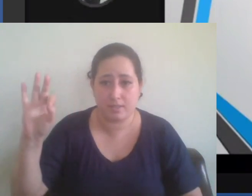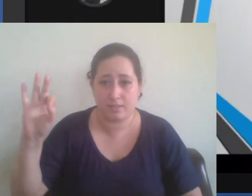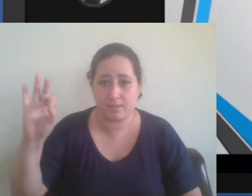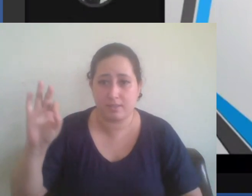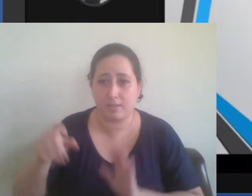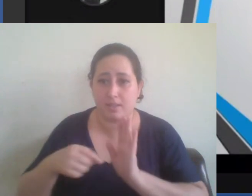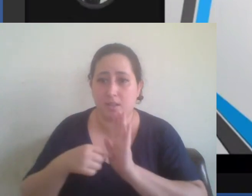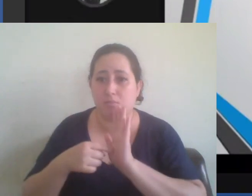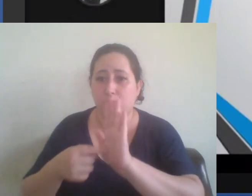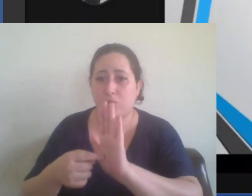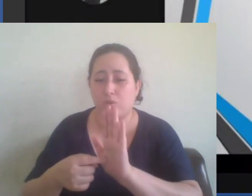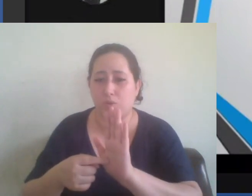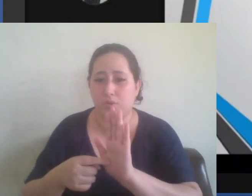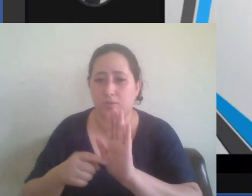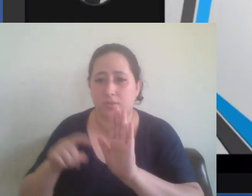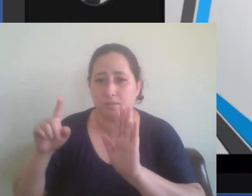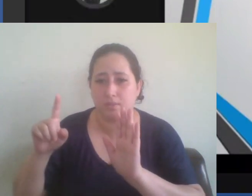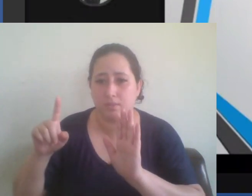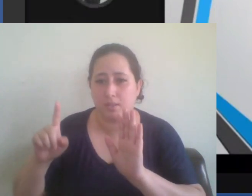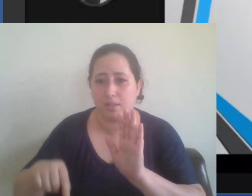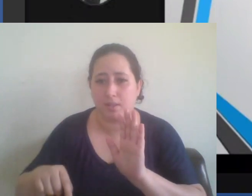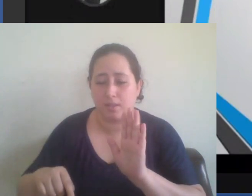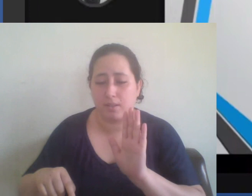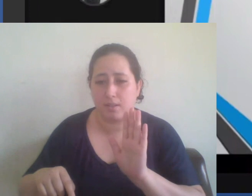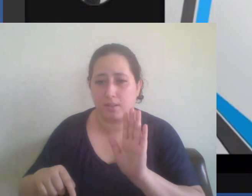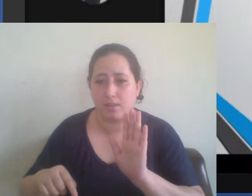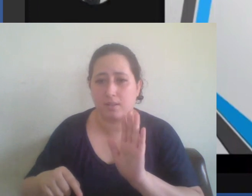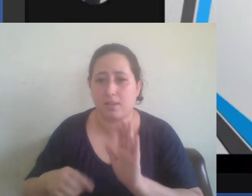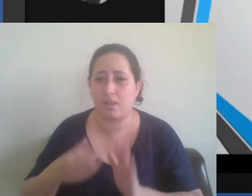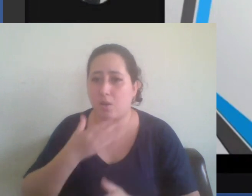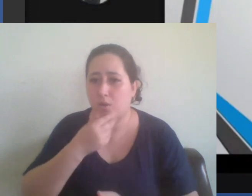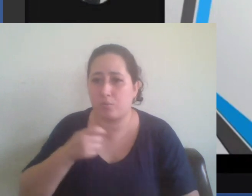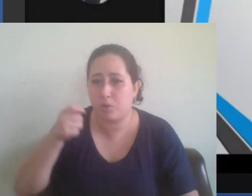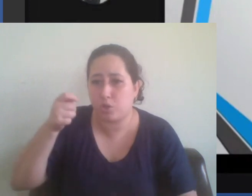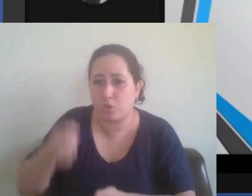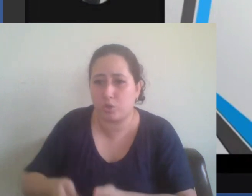demonstrar também um ponto interessante do machismo